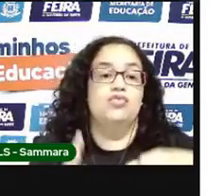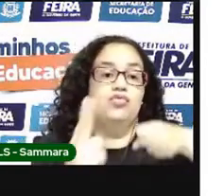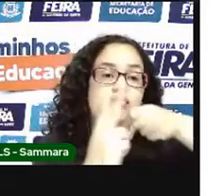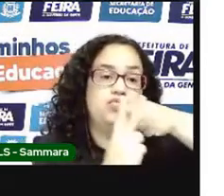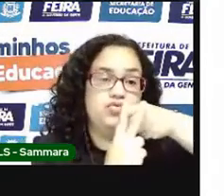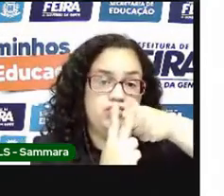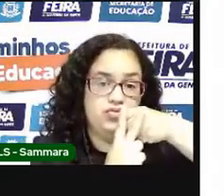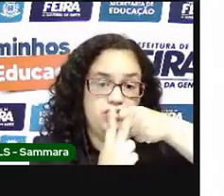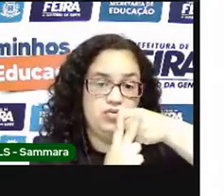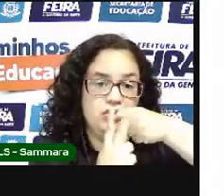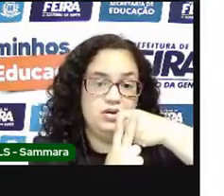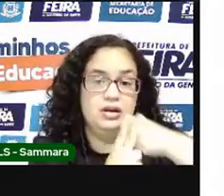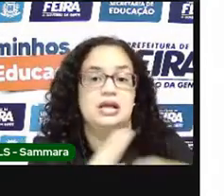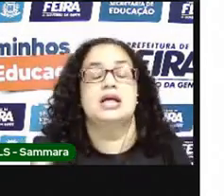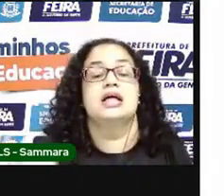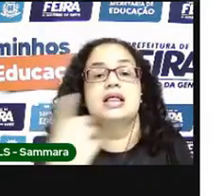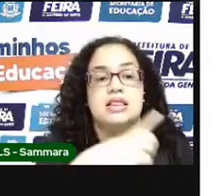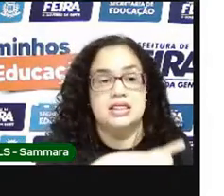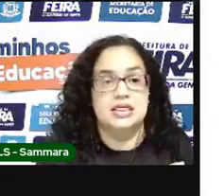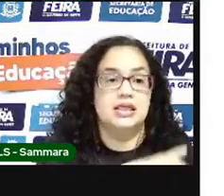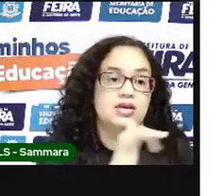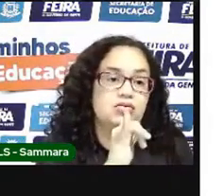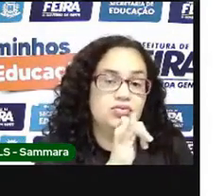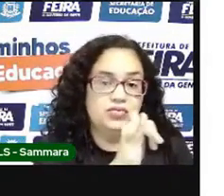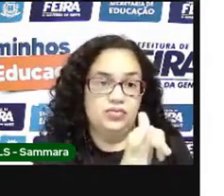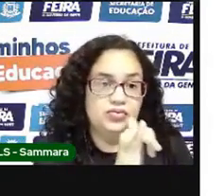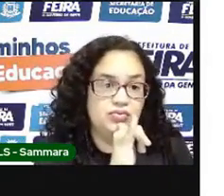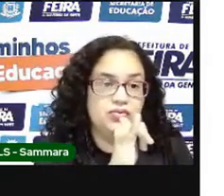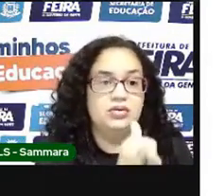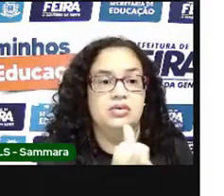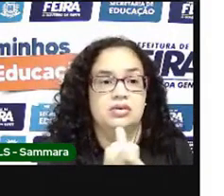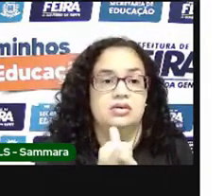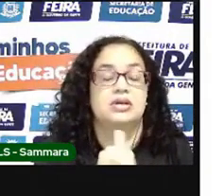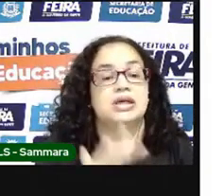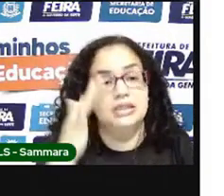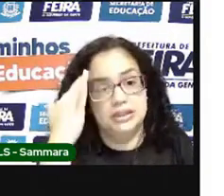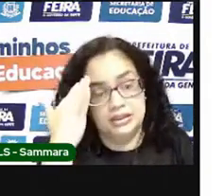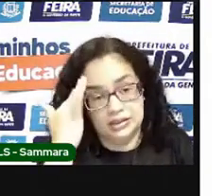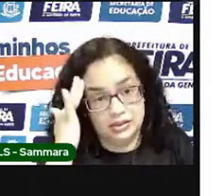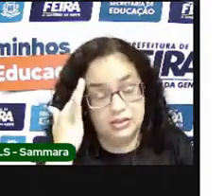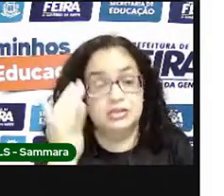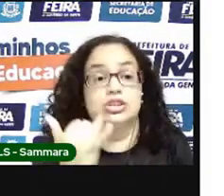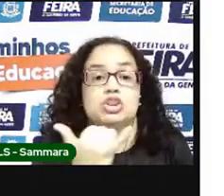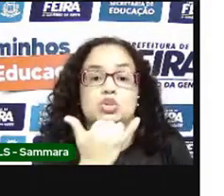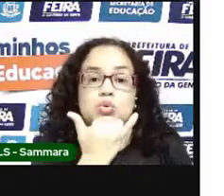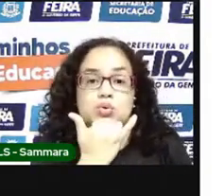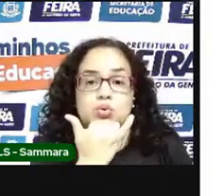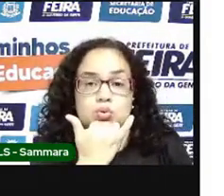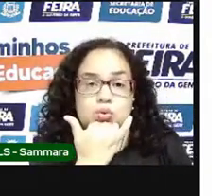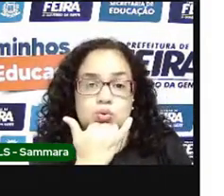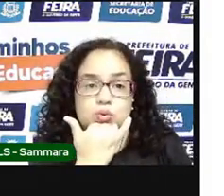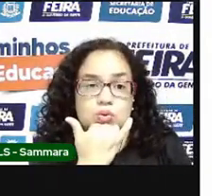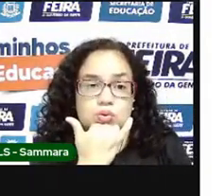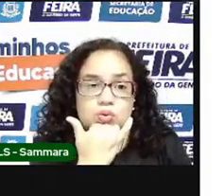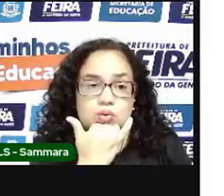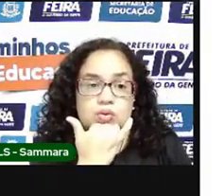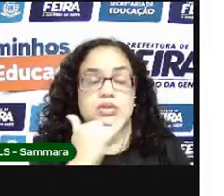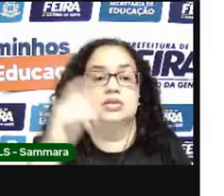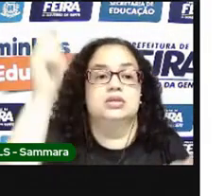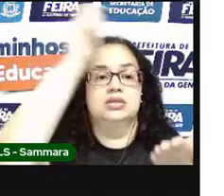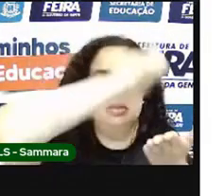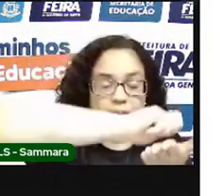local. Tem uma informação, tem uma compreensão, desculpe, e está na forma escrita.